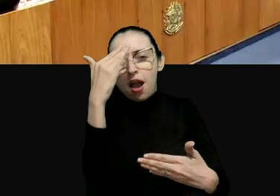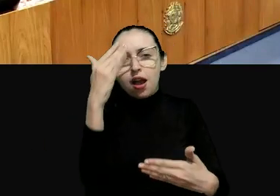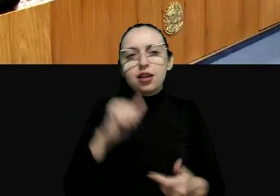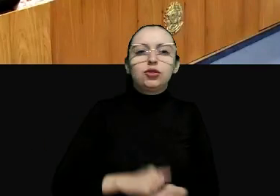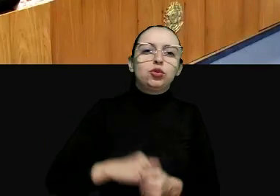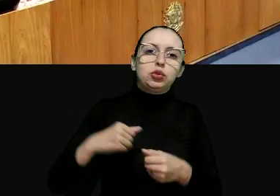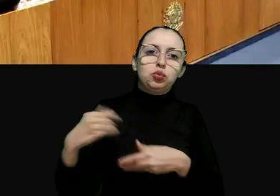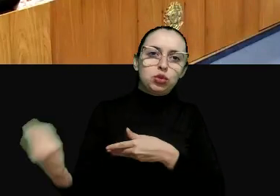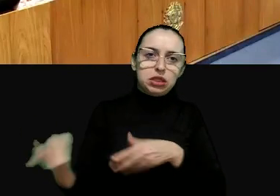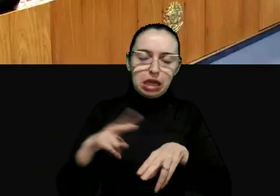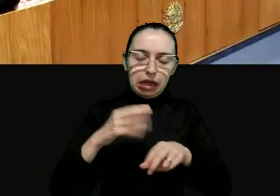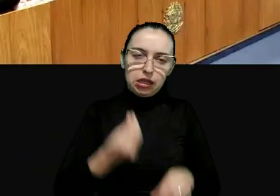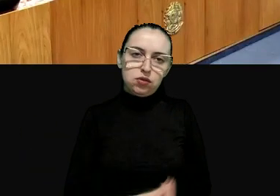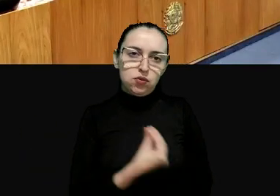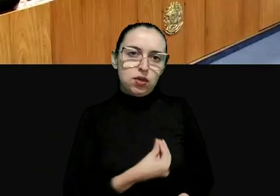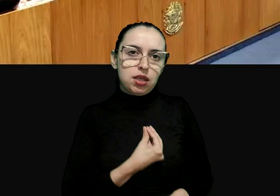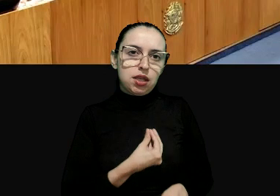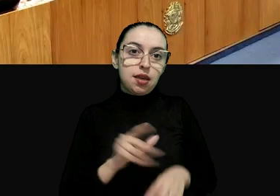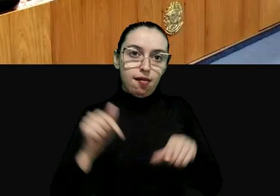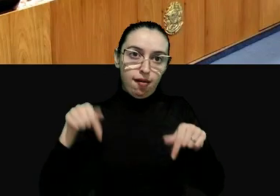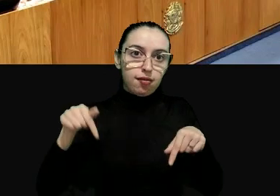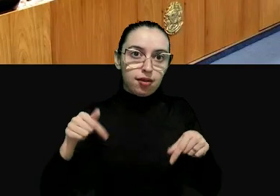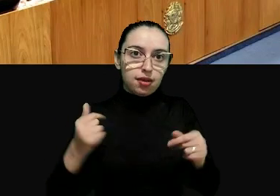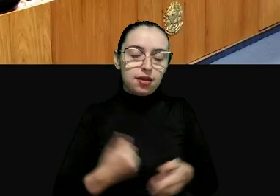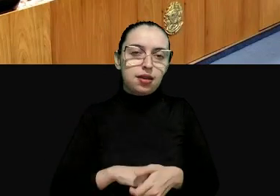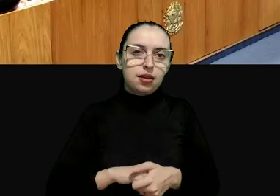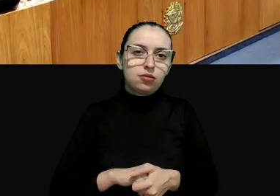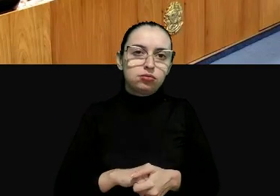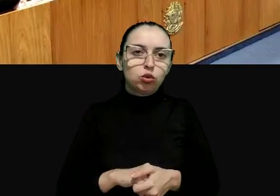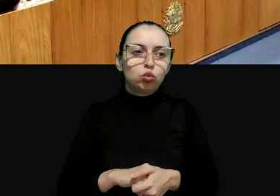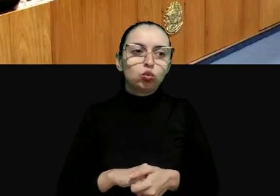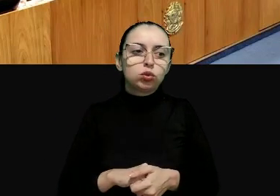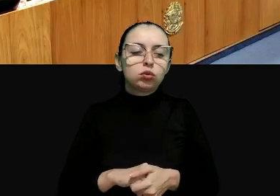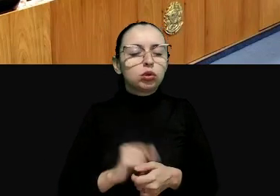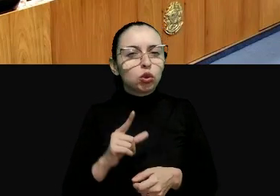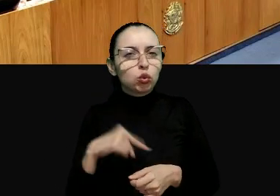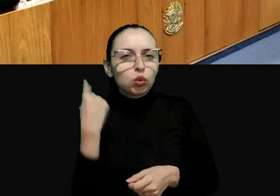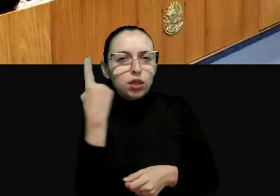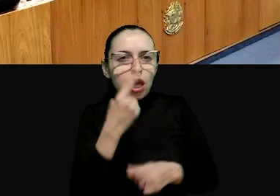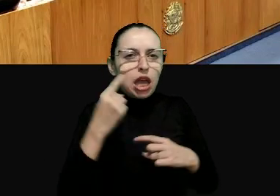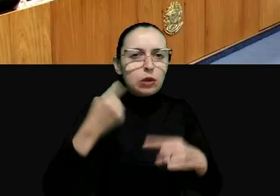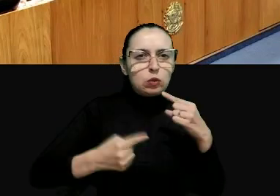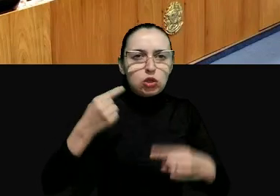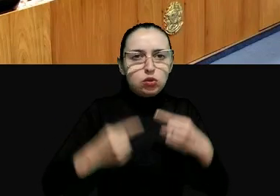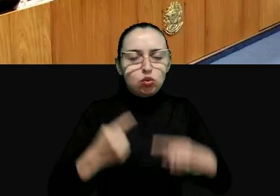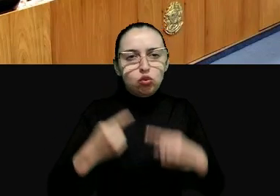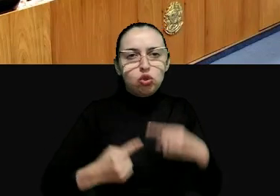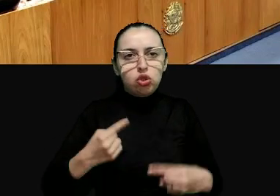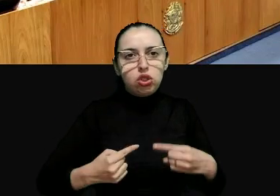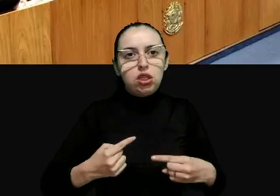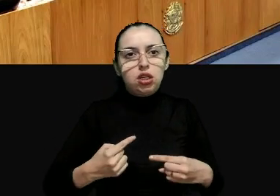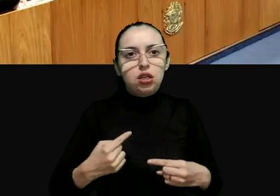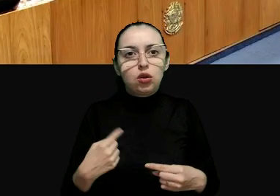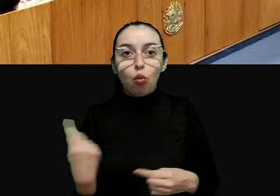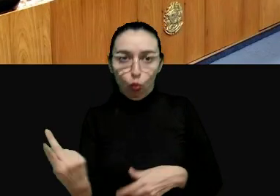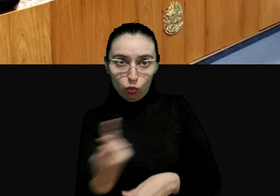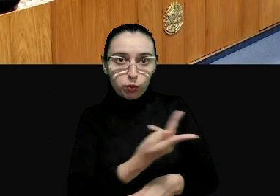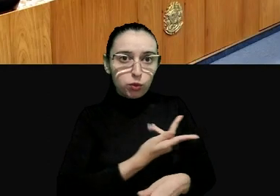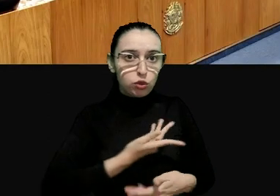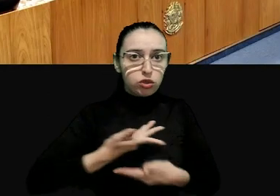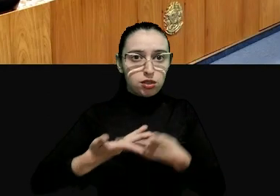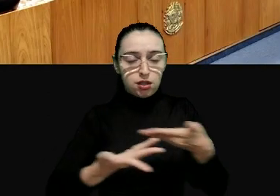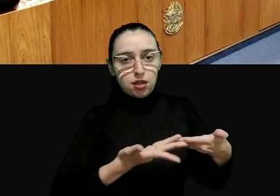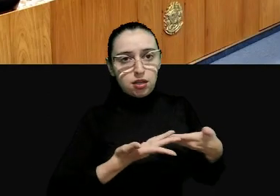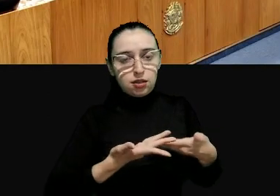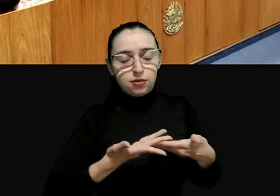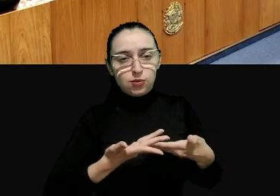tempo de estar aqui e oferecer este lugar seu tempo para discutir com vocês